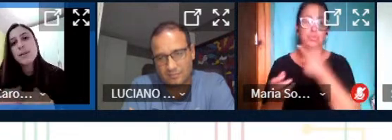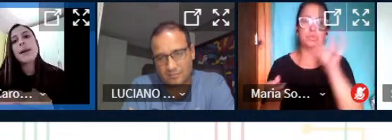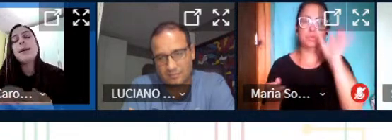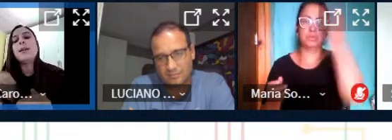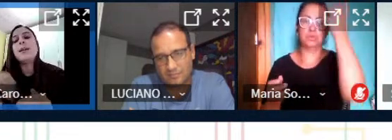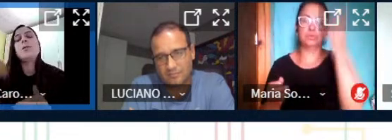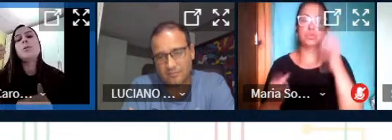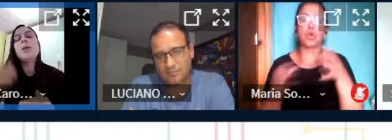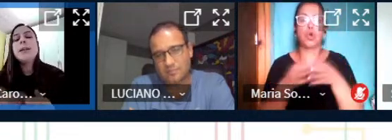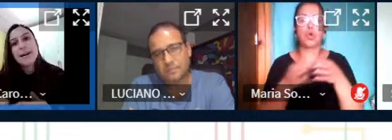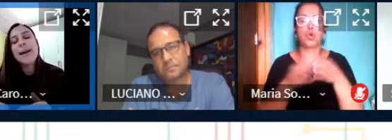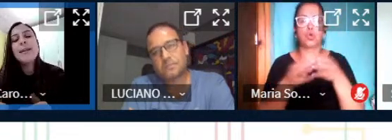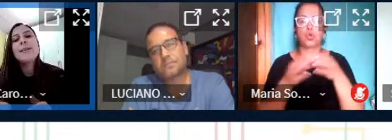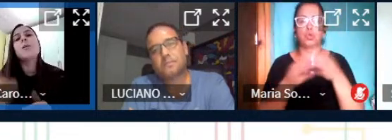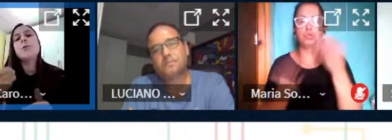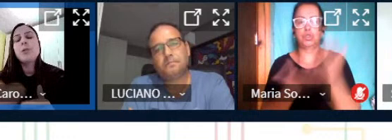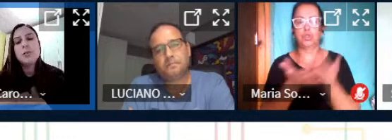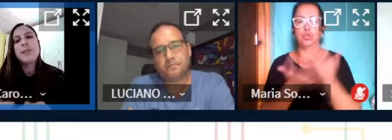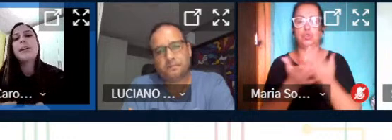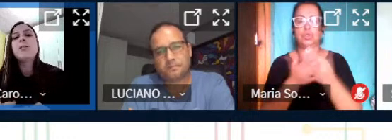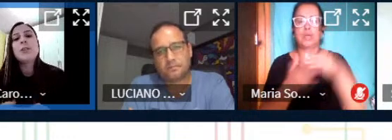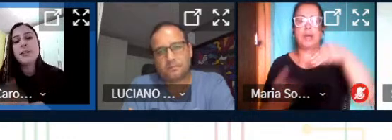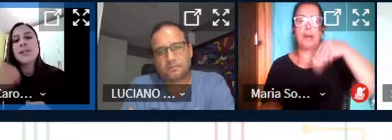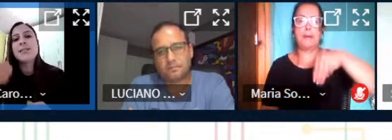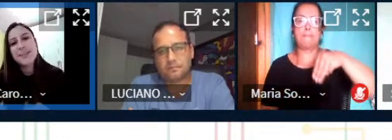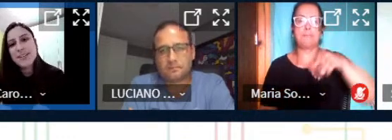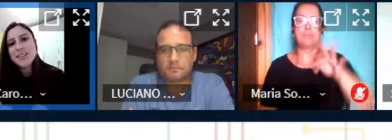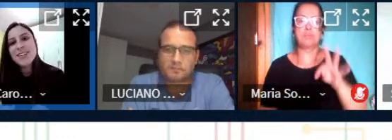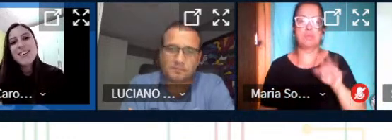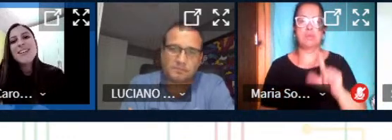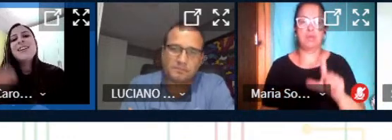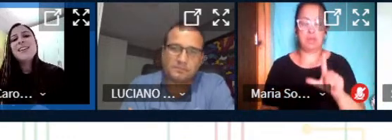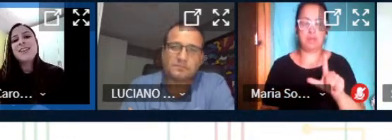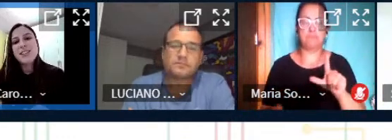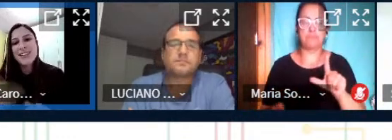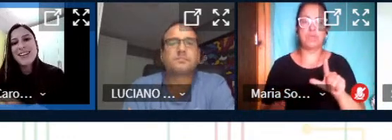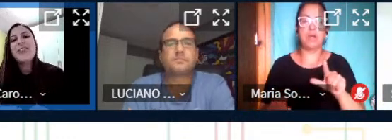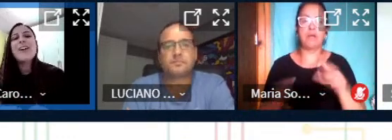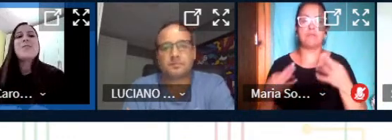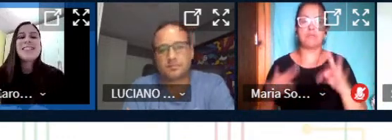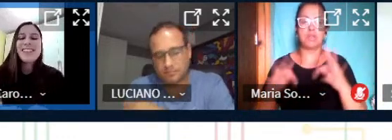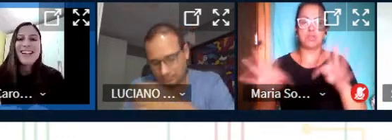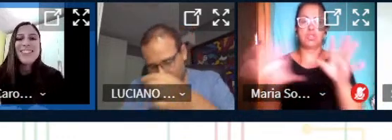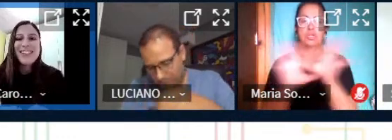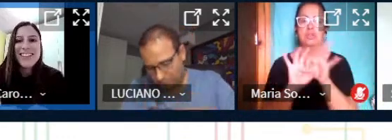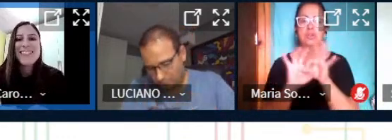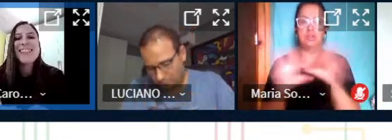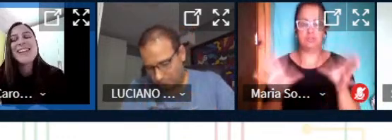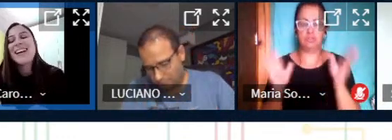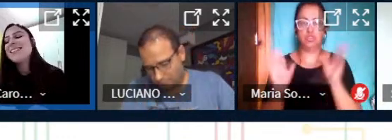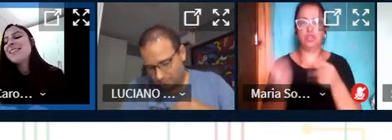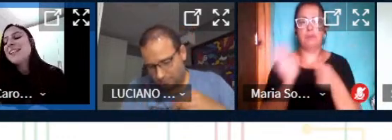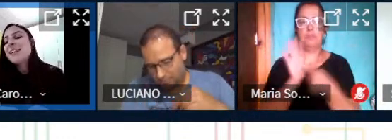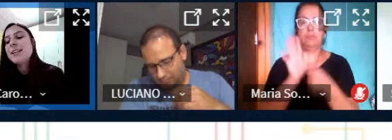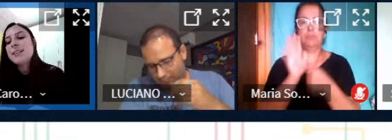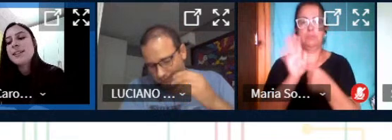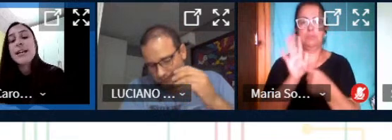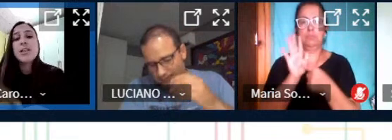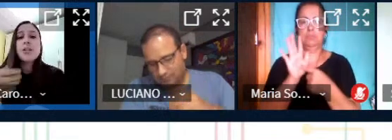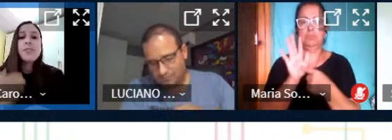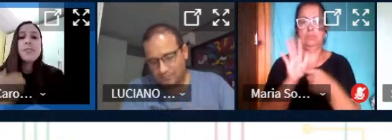estudos que é dentro do NTL que é o núcleo de tecnologias livres que já até foi apresentado aqui nessa sala